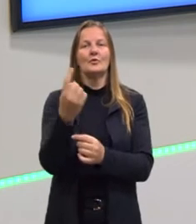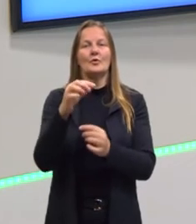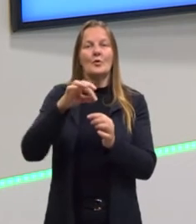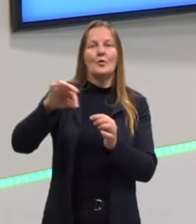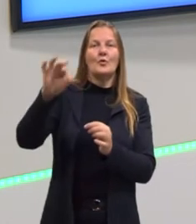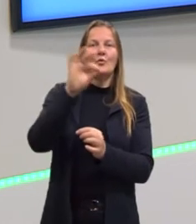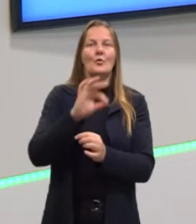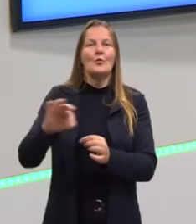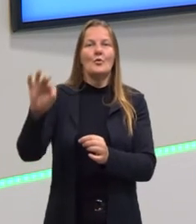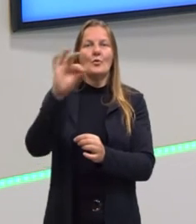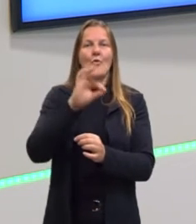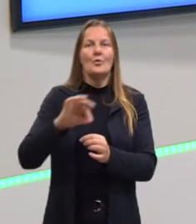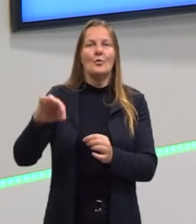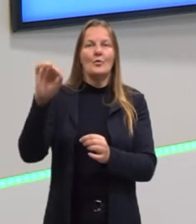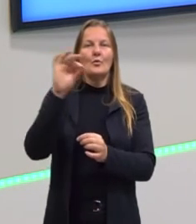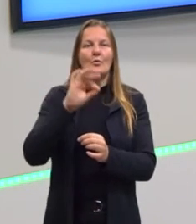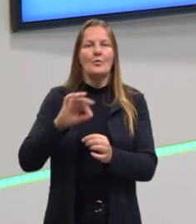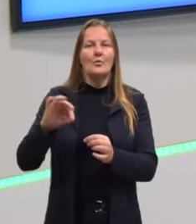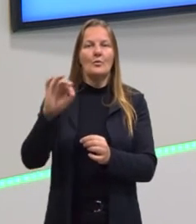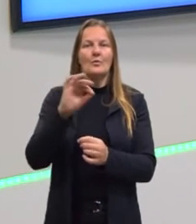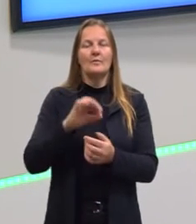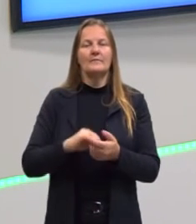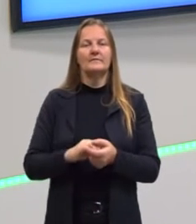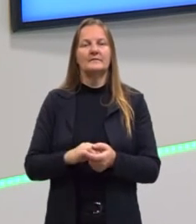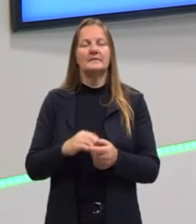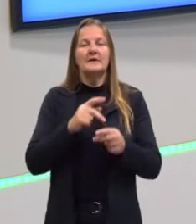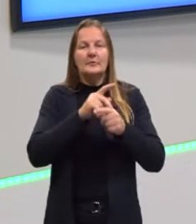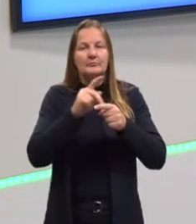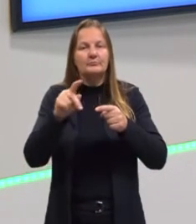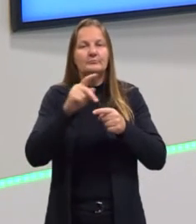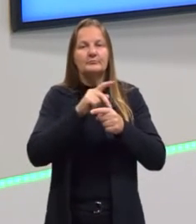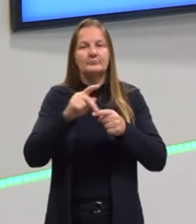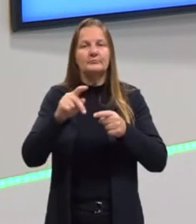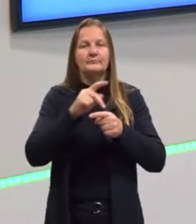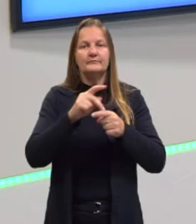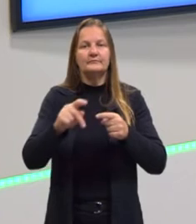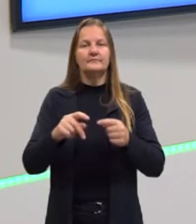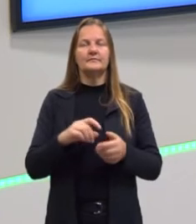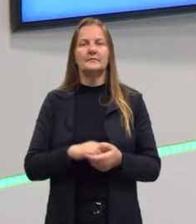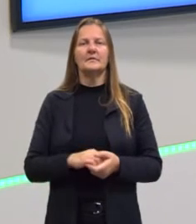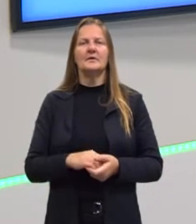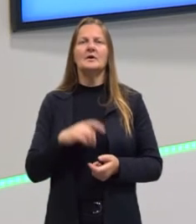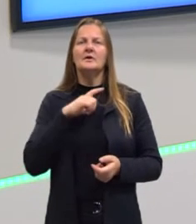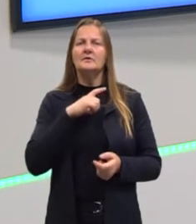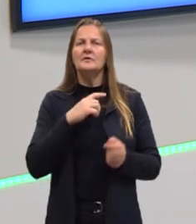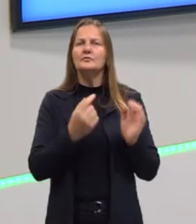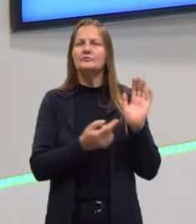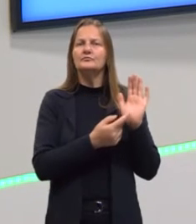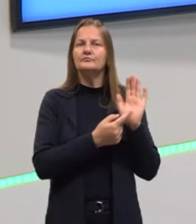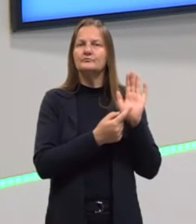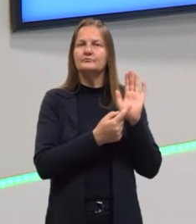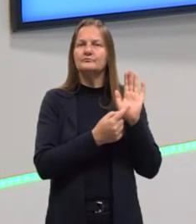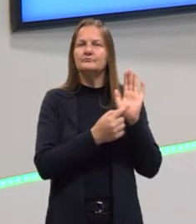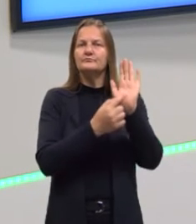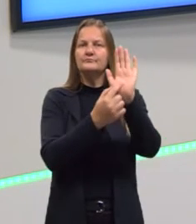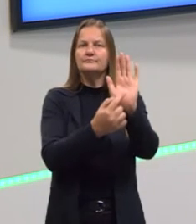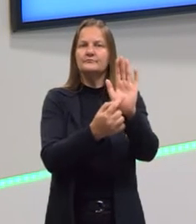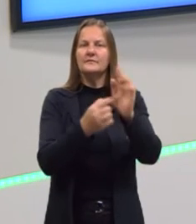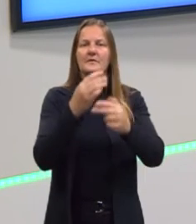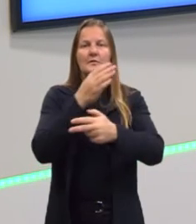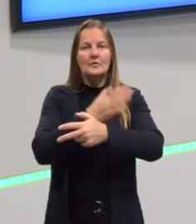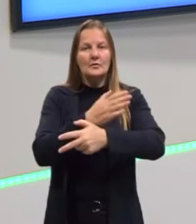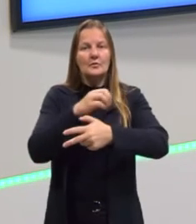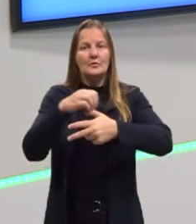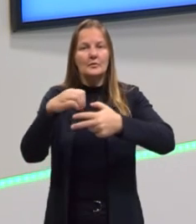ser infinita. Mas segue um padrão. Aqui eu trouxe uma questão para a gente praticar um pouco essa questão de